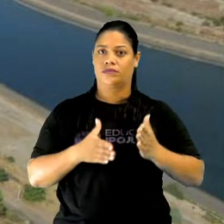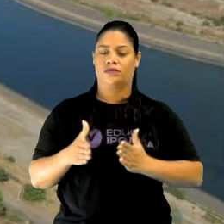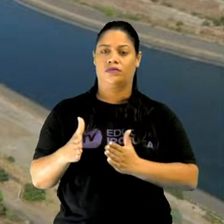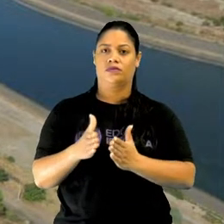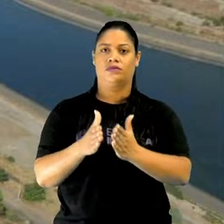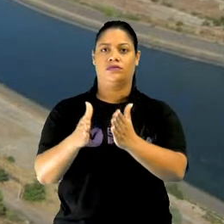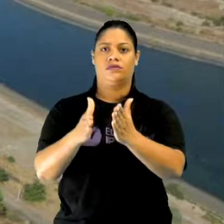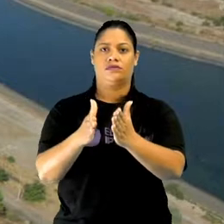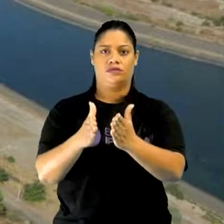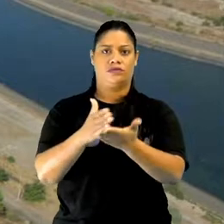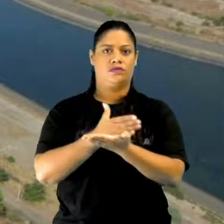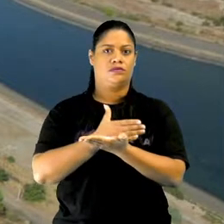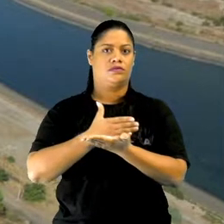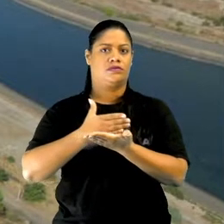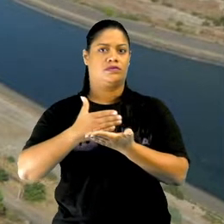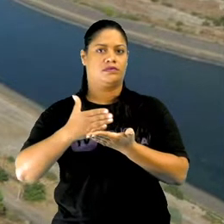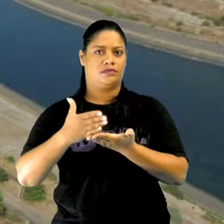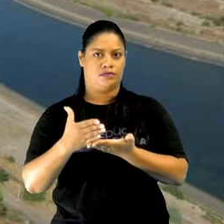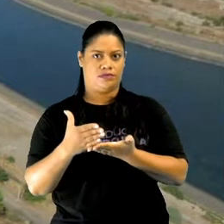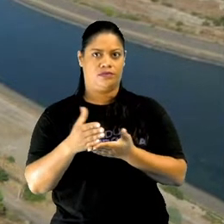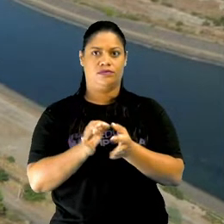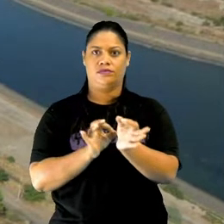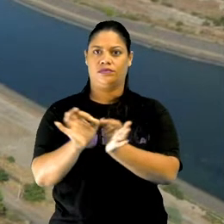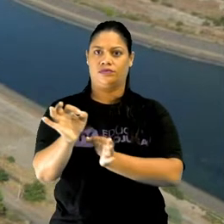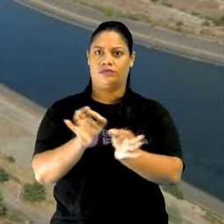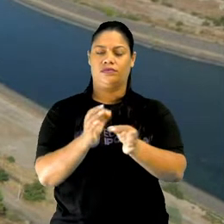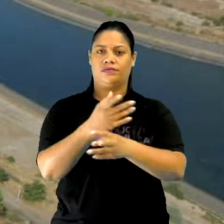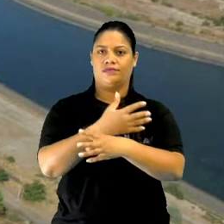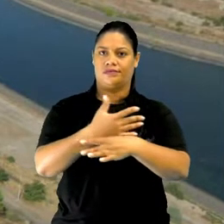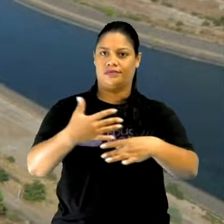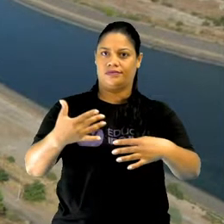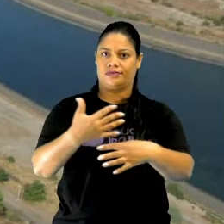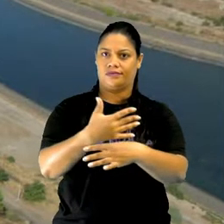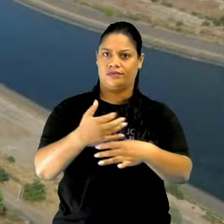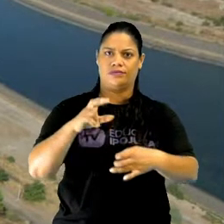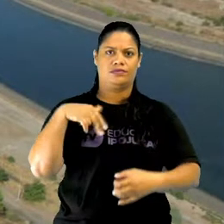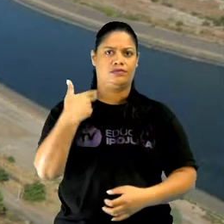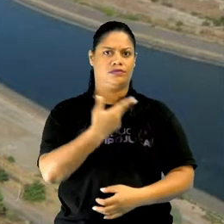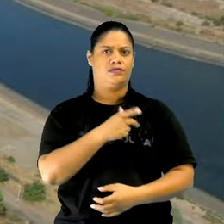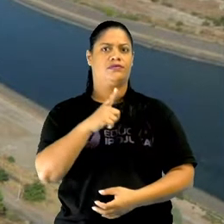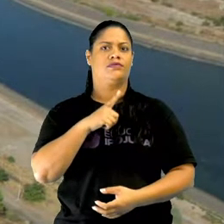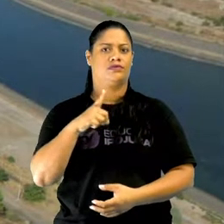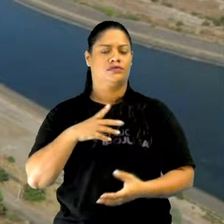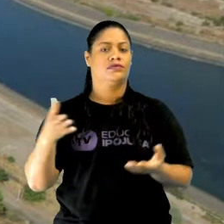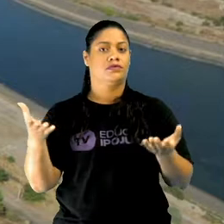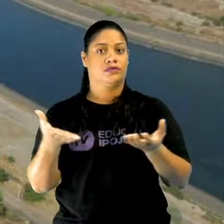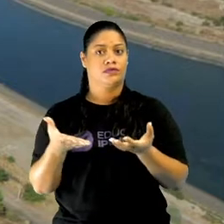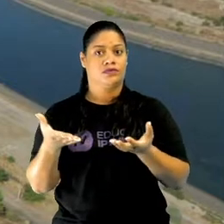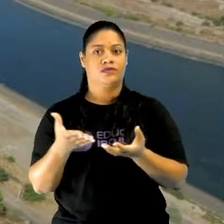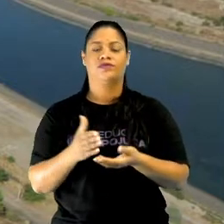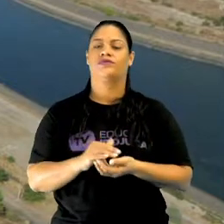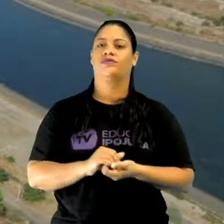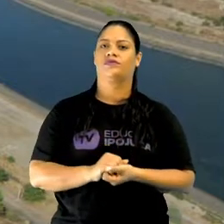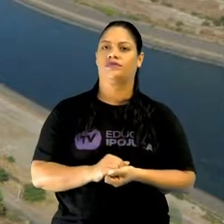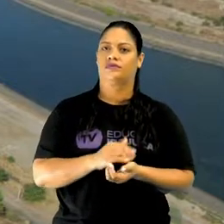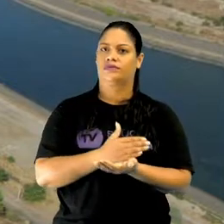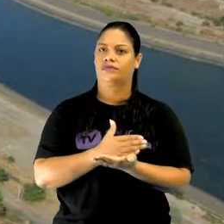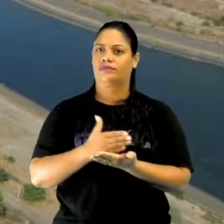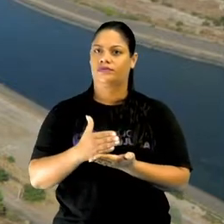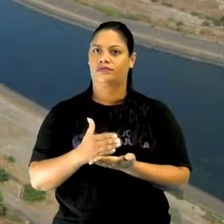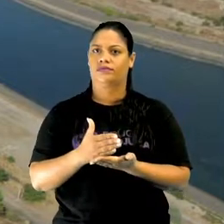rios, deu origem às grandes civilizações que a gente tem hoje. As primeiras